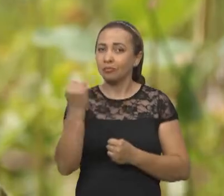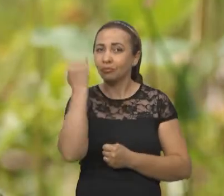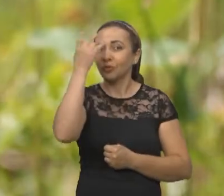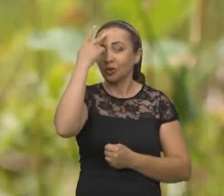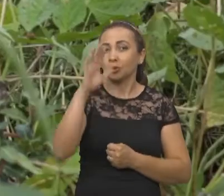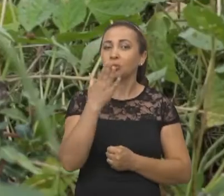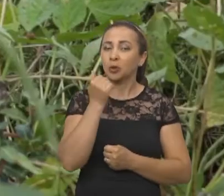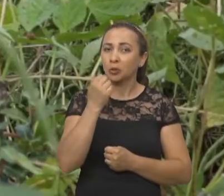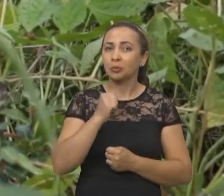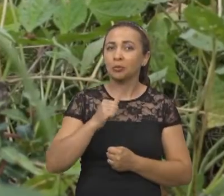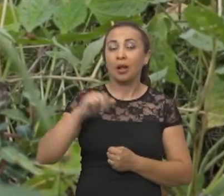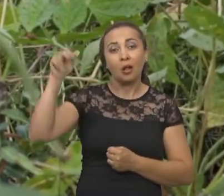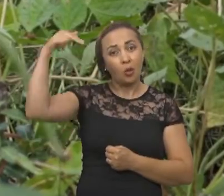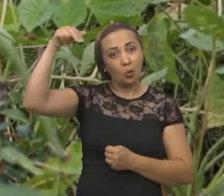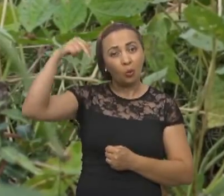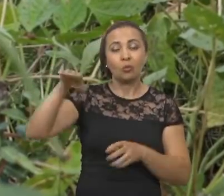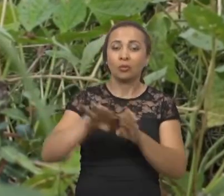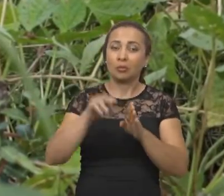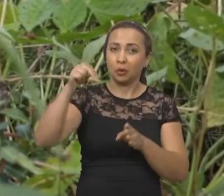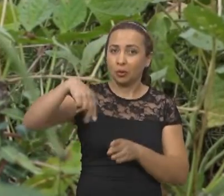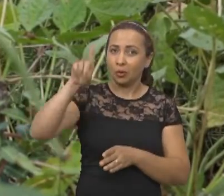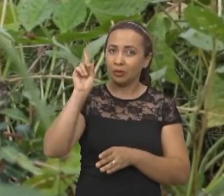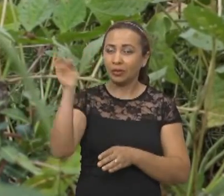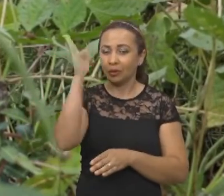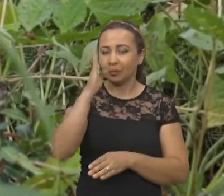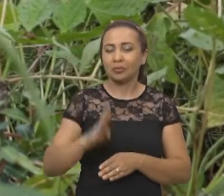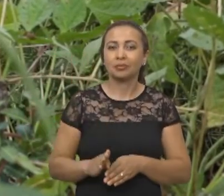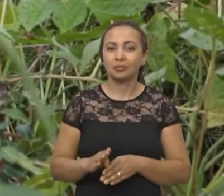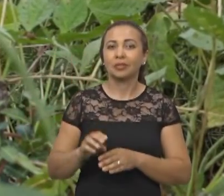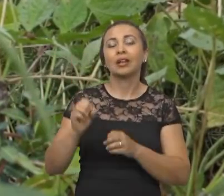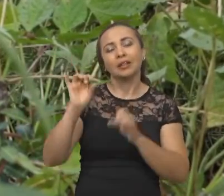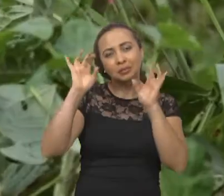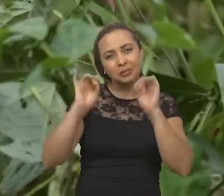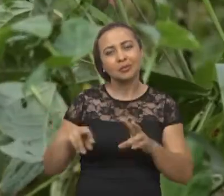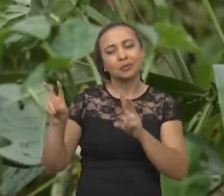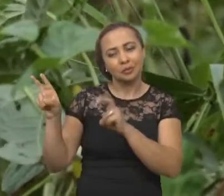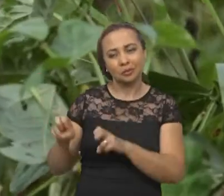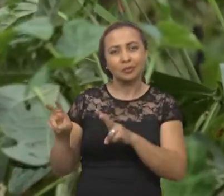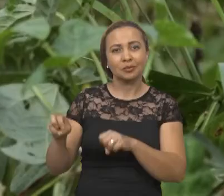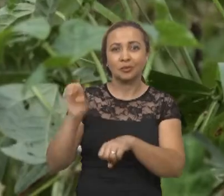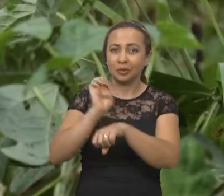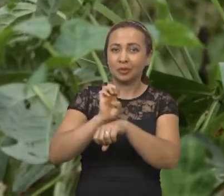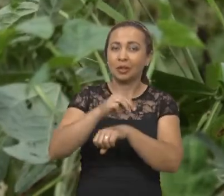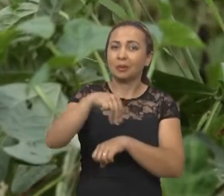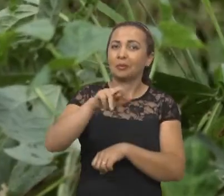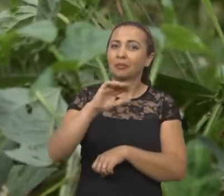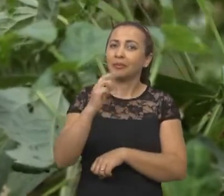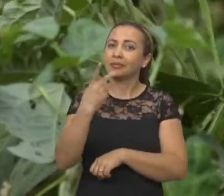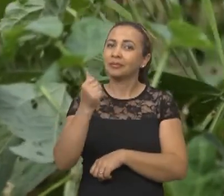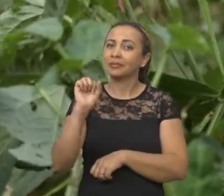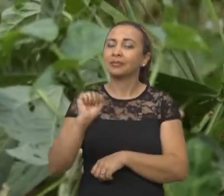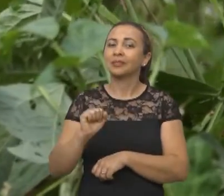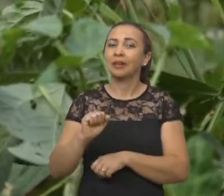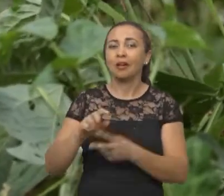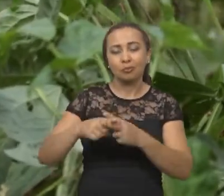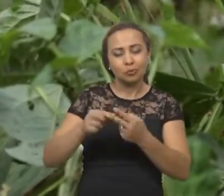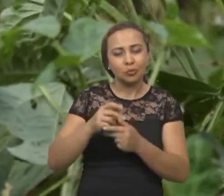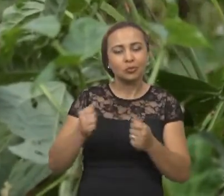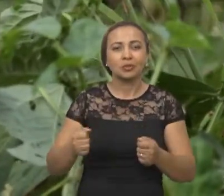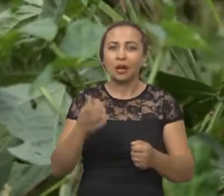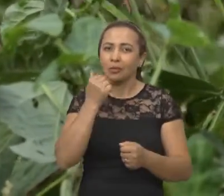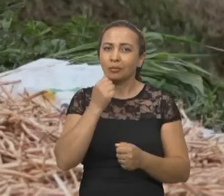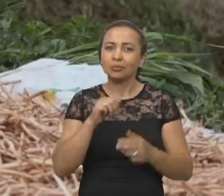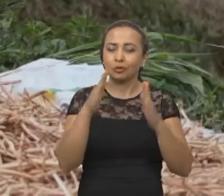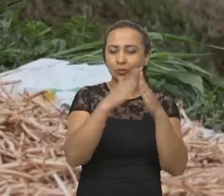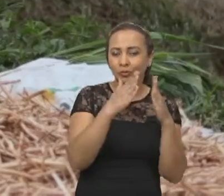nas regiões norte e nordeste do Brasil, especialmente na zona rural. No estado do Maranhão, a produção destina-se ao consumo